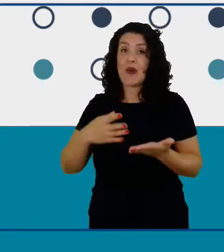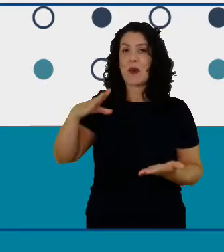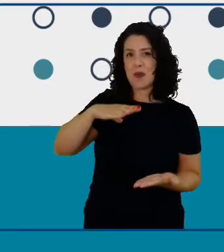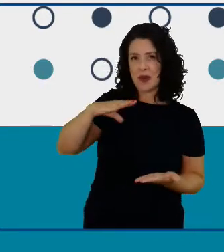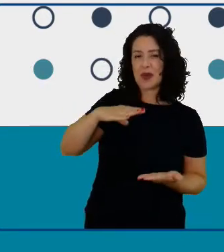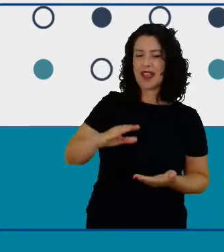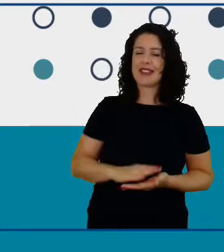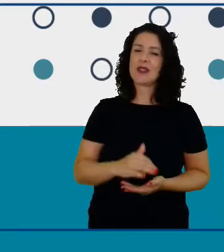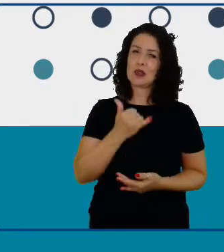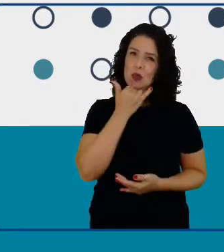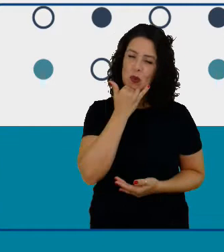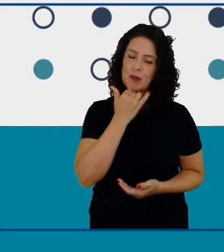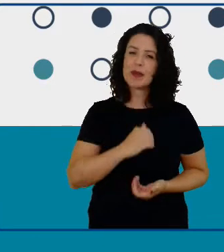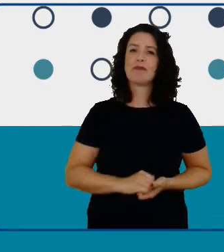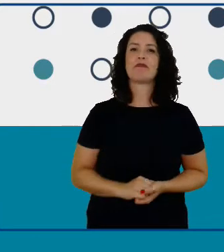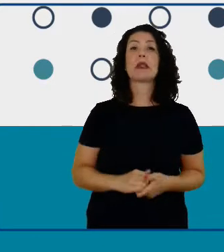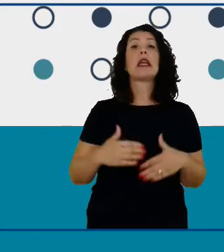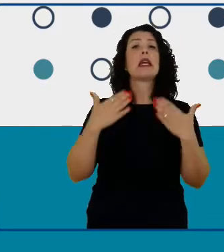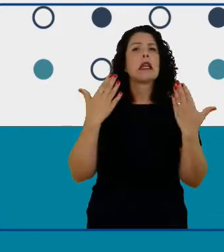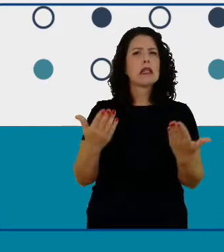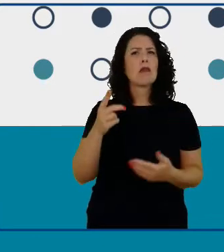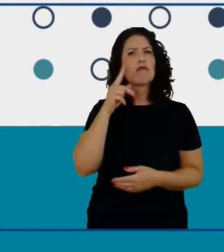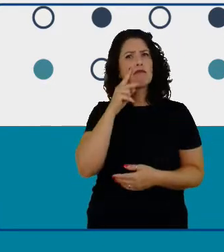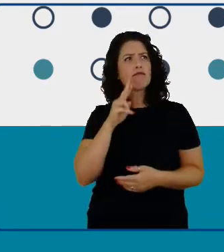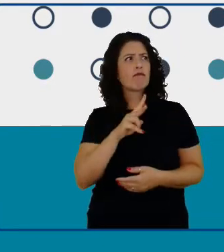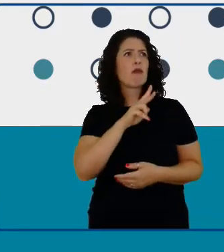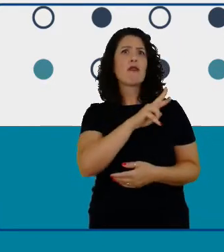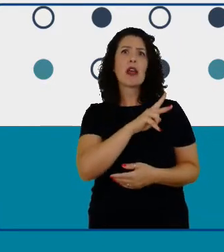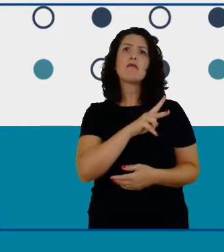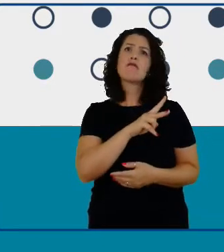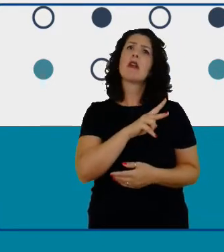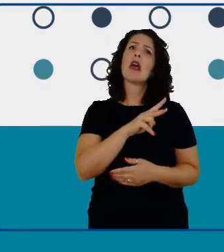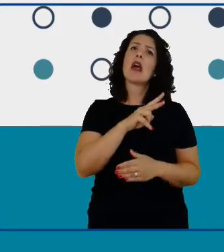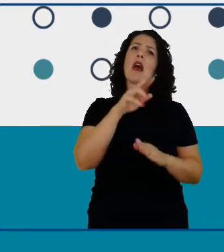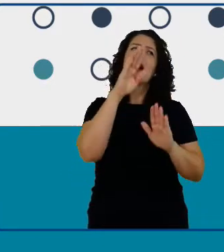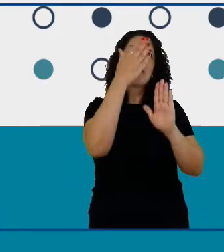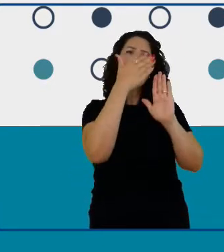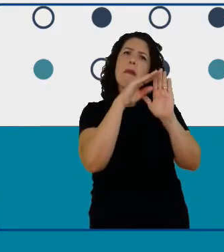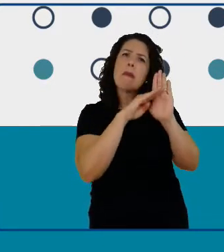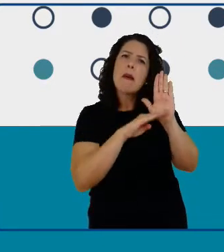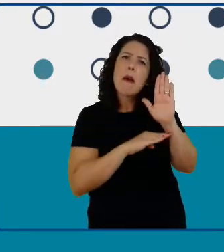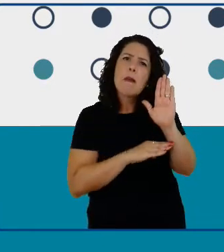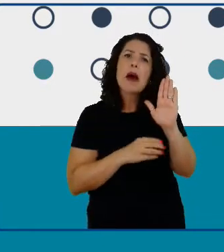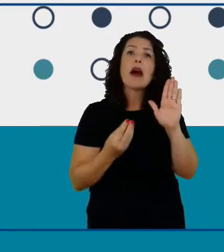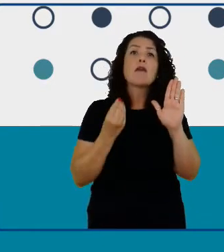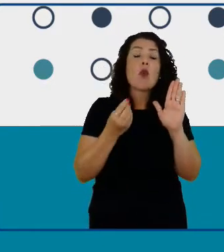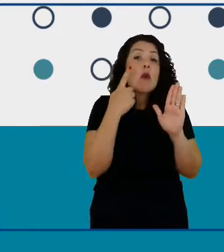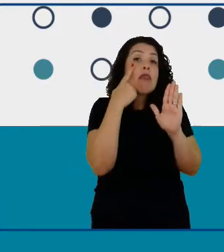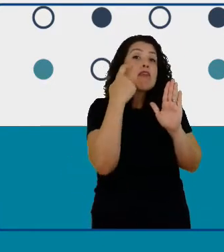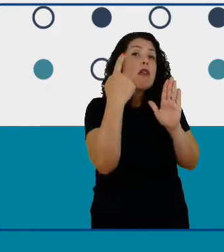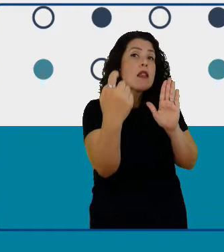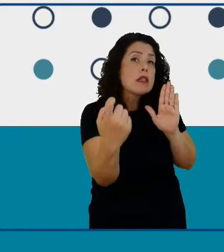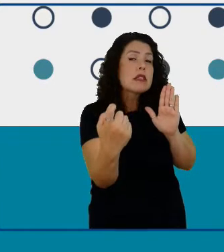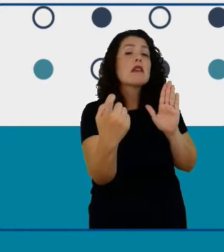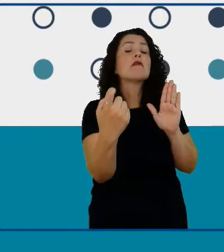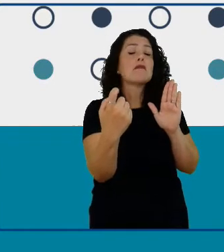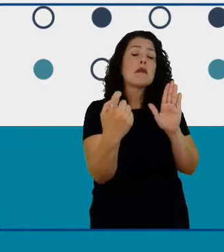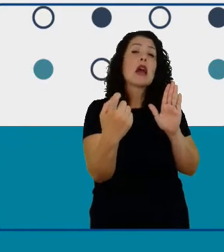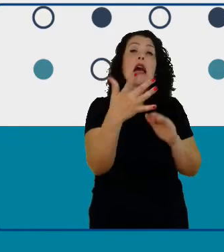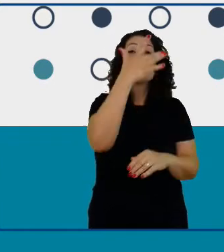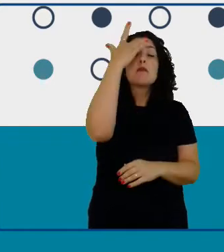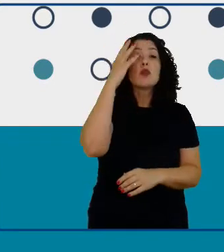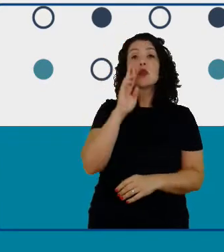observar os resultados é interessante ver como é que os respondentes não como é que eles